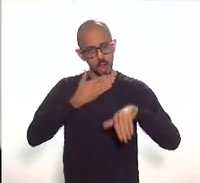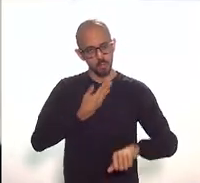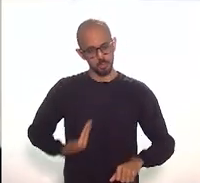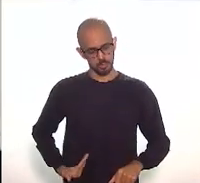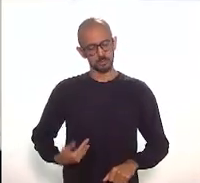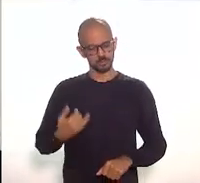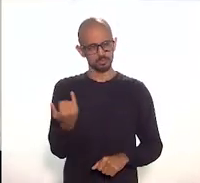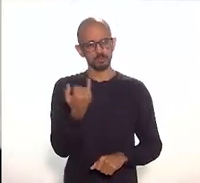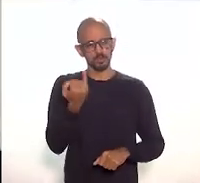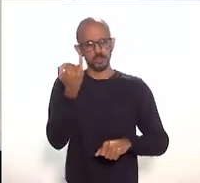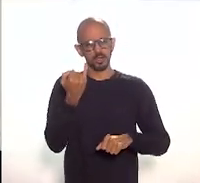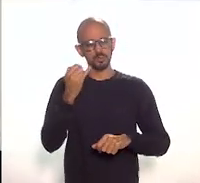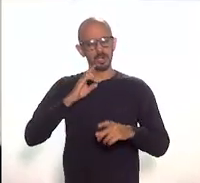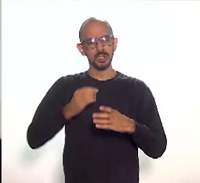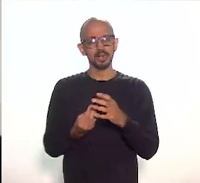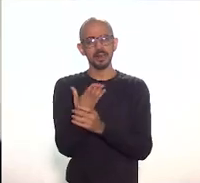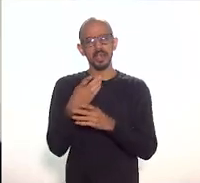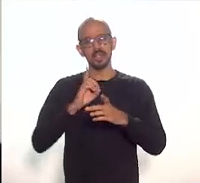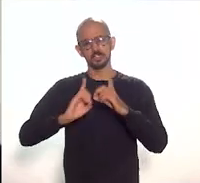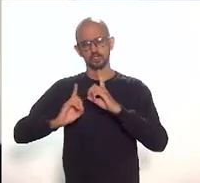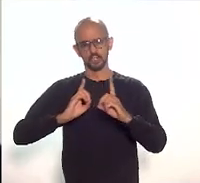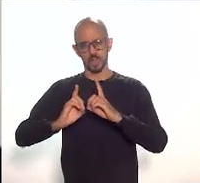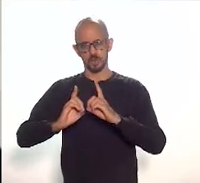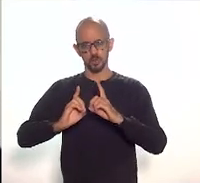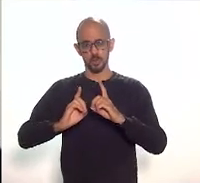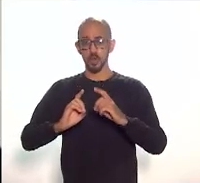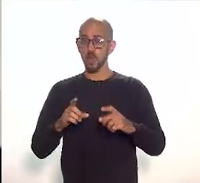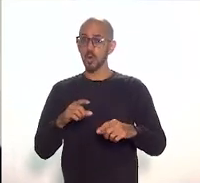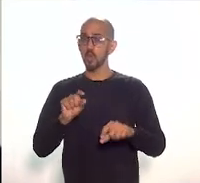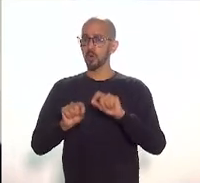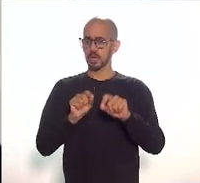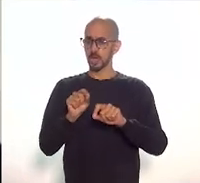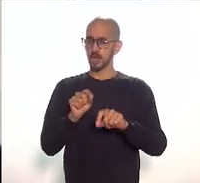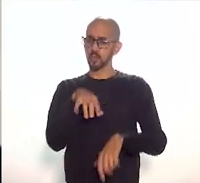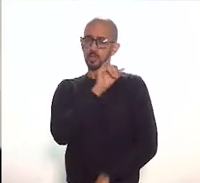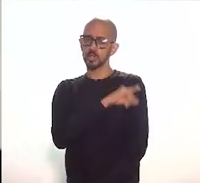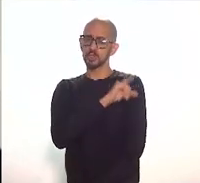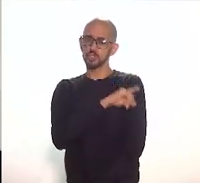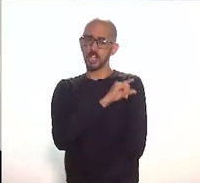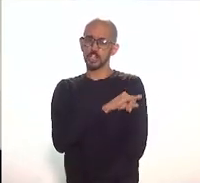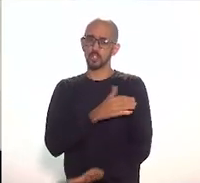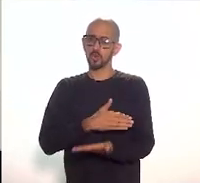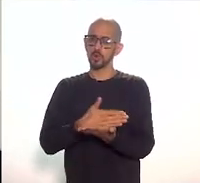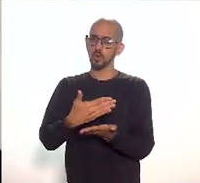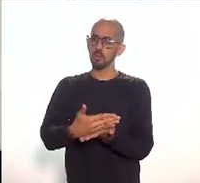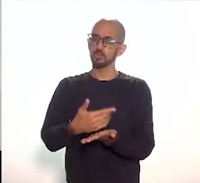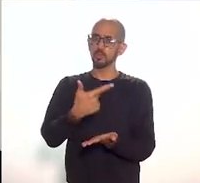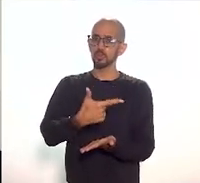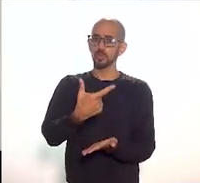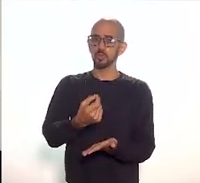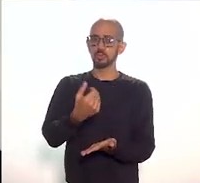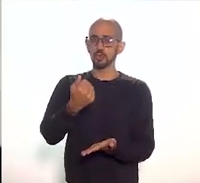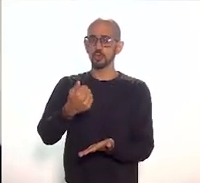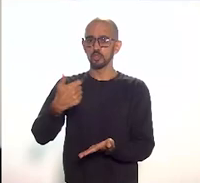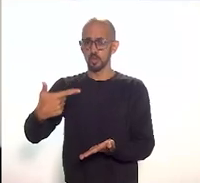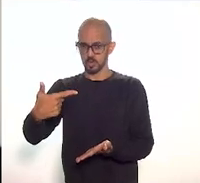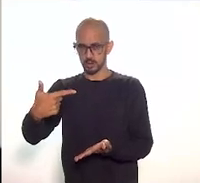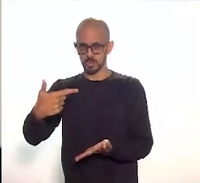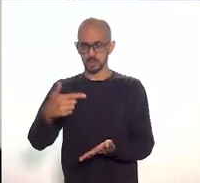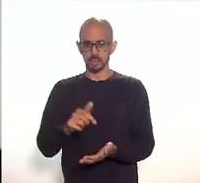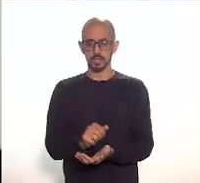esse diálogo. O Rio de Janeiro, desde 2012, a gente recebe a chancela da Unesco como